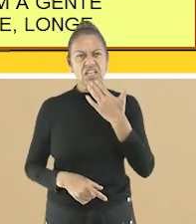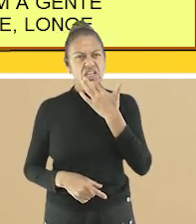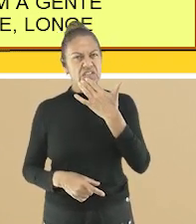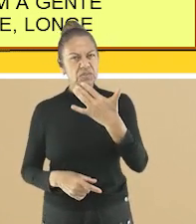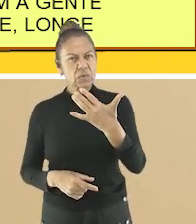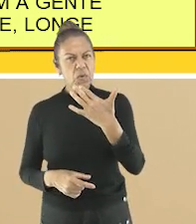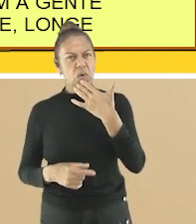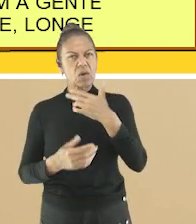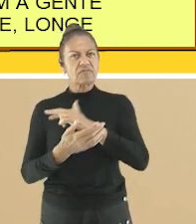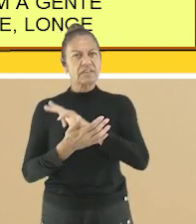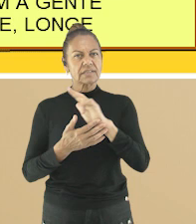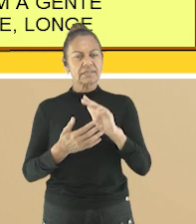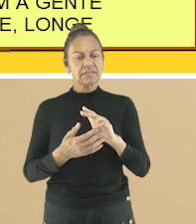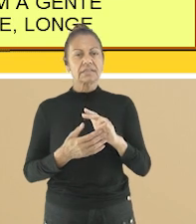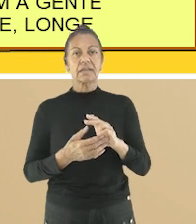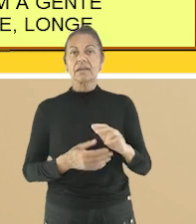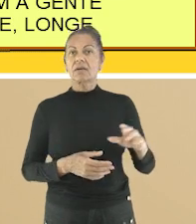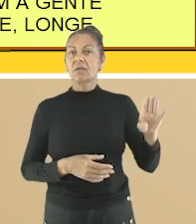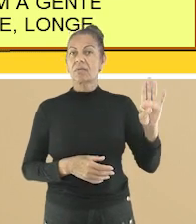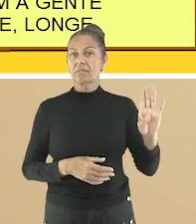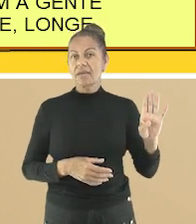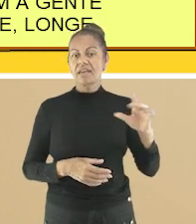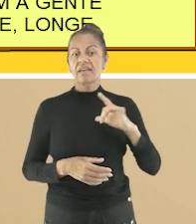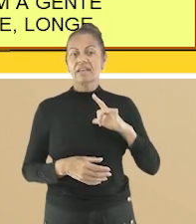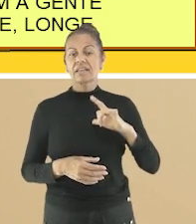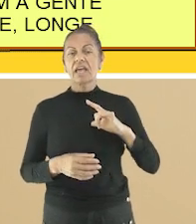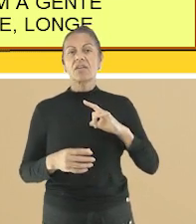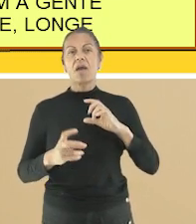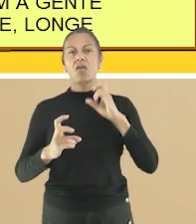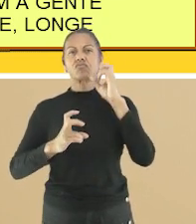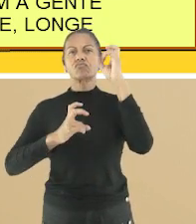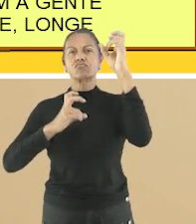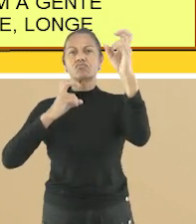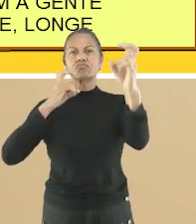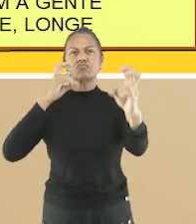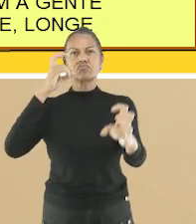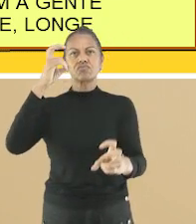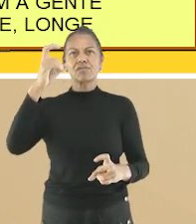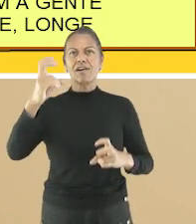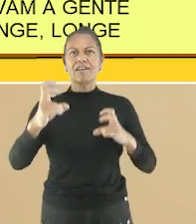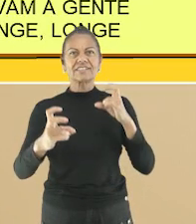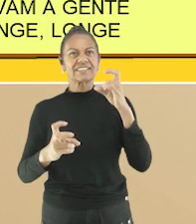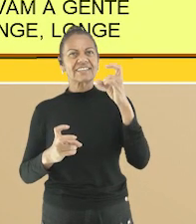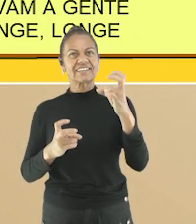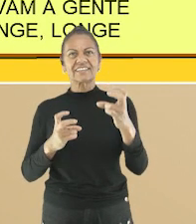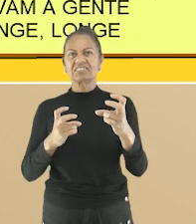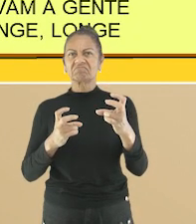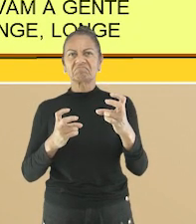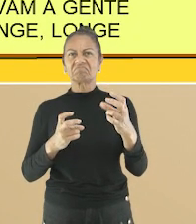Letra B Tem uma roda gigantes e outros brinquedos Pensem aí